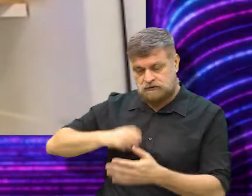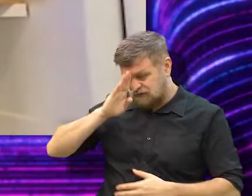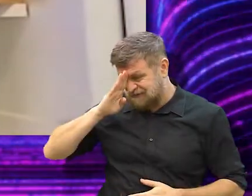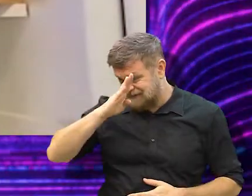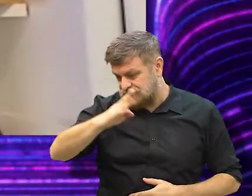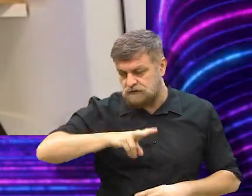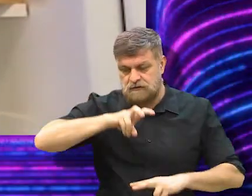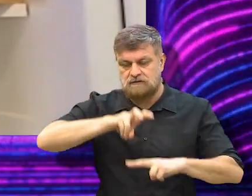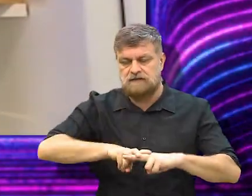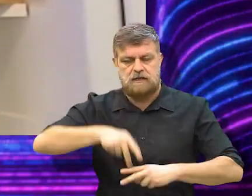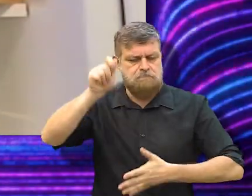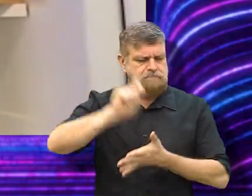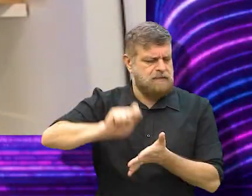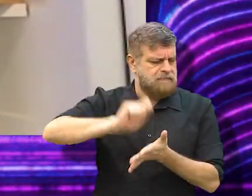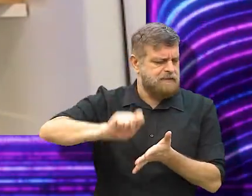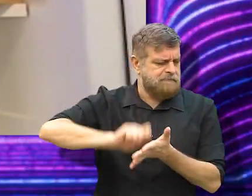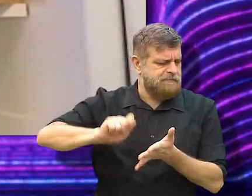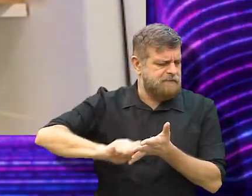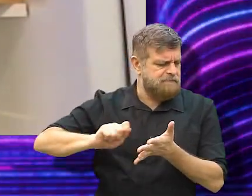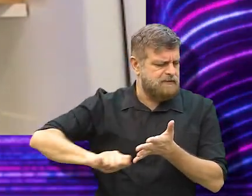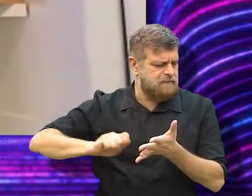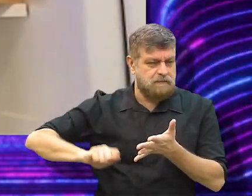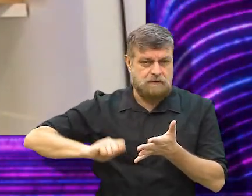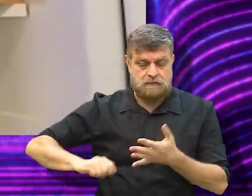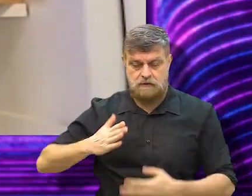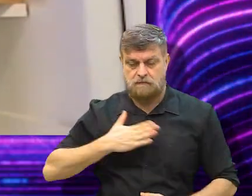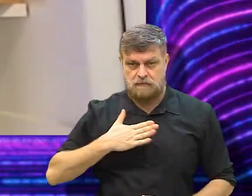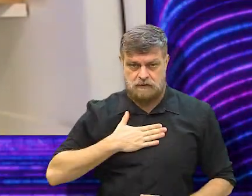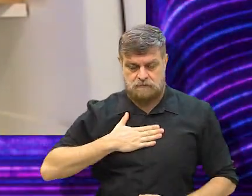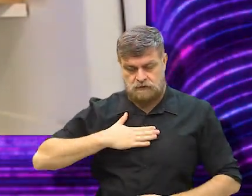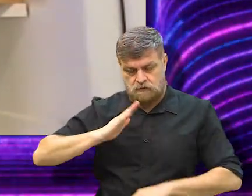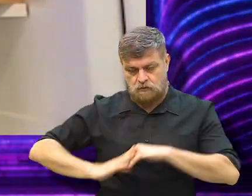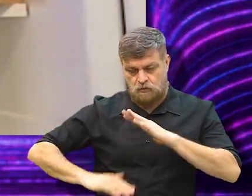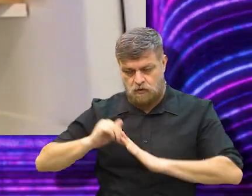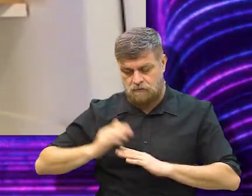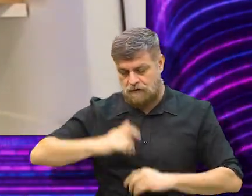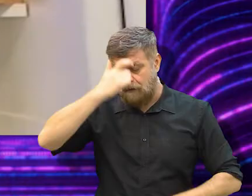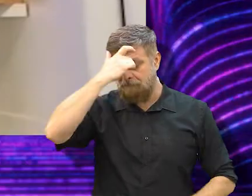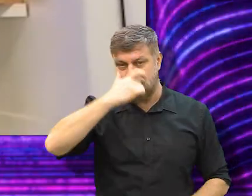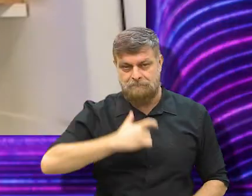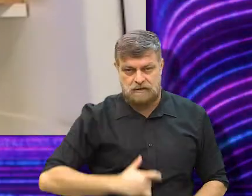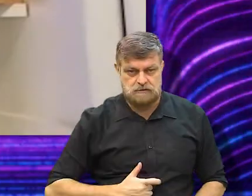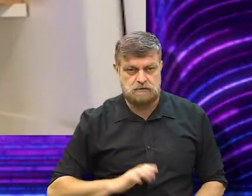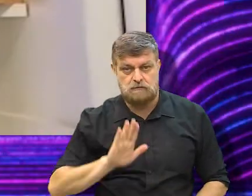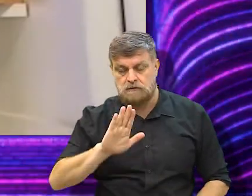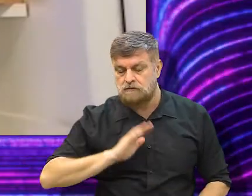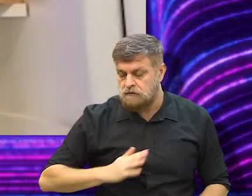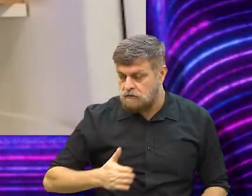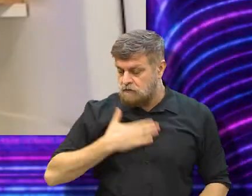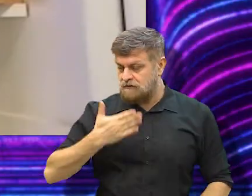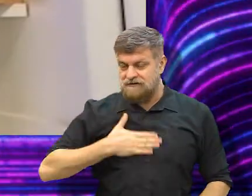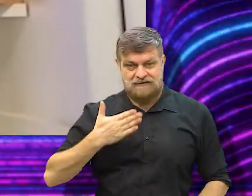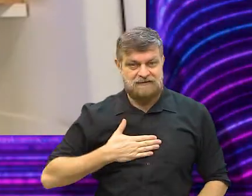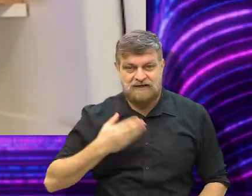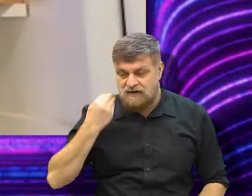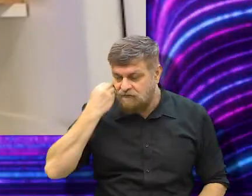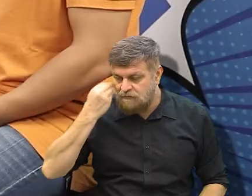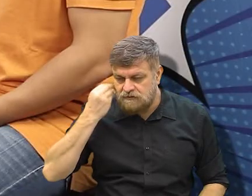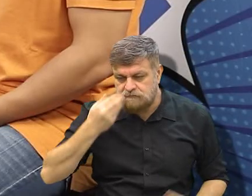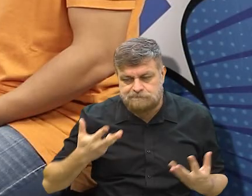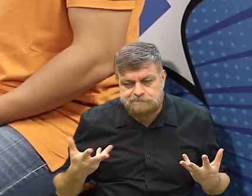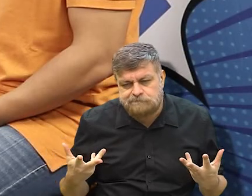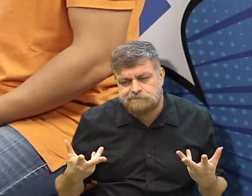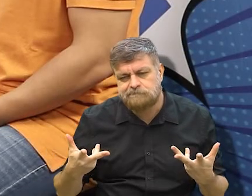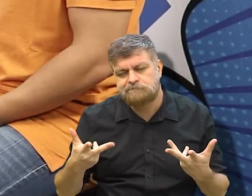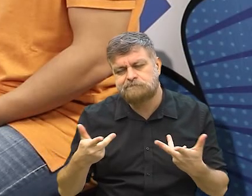nada. Só sentar e escrever. Foi algo que, para mim, como escritor e como pessoa, foi algo inusitado. Foi uma experiência